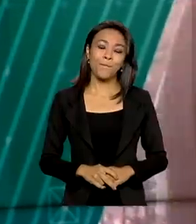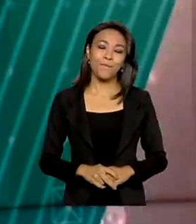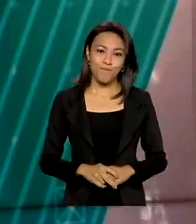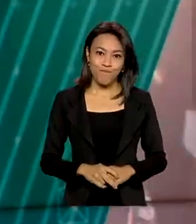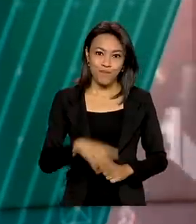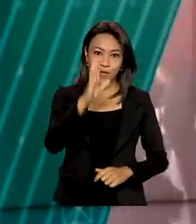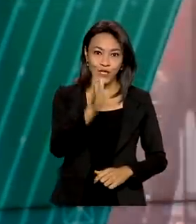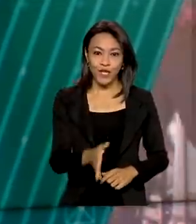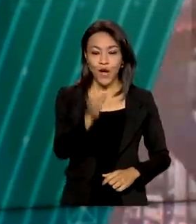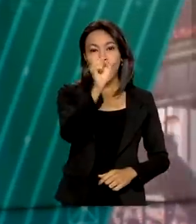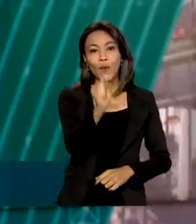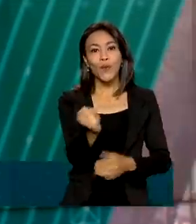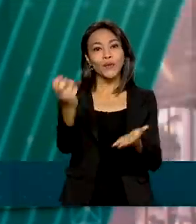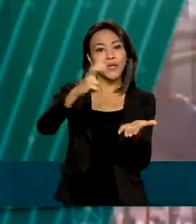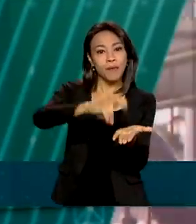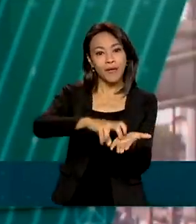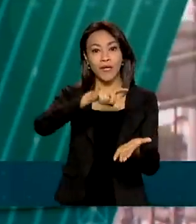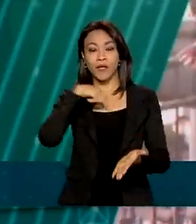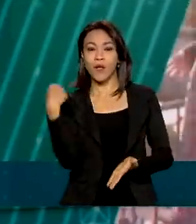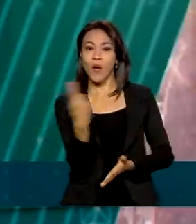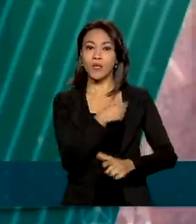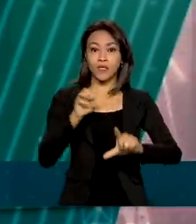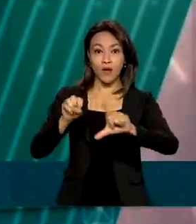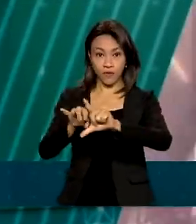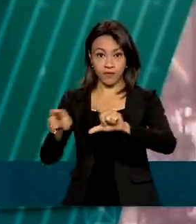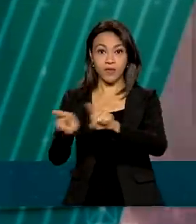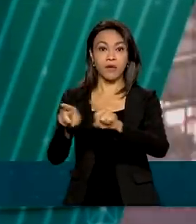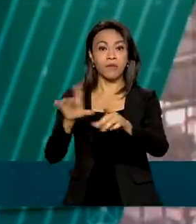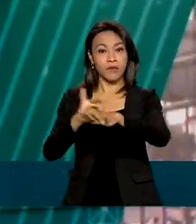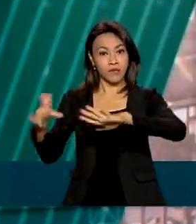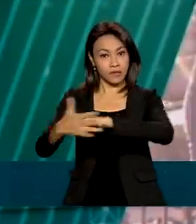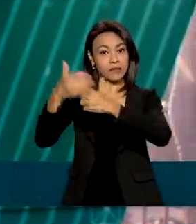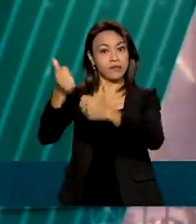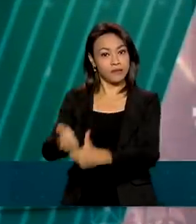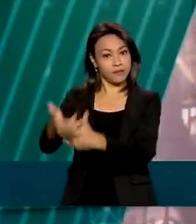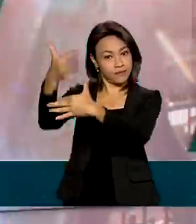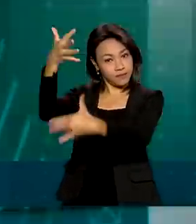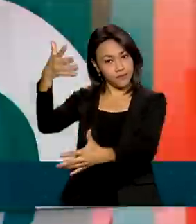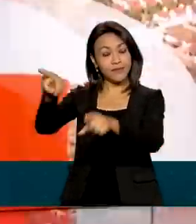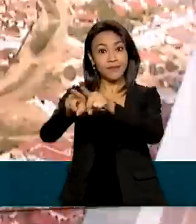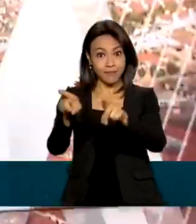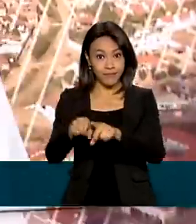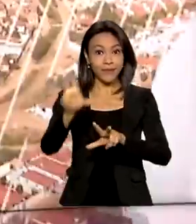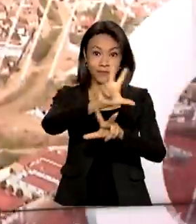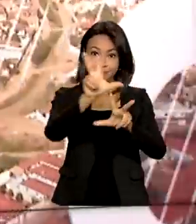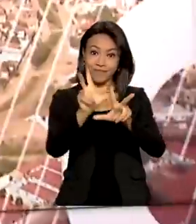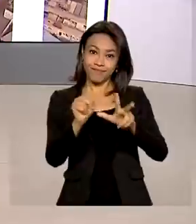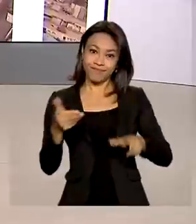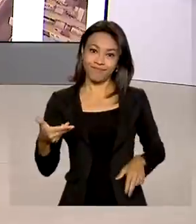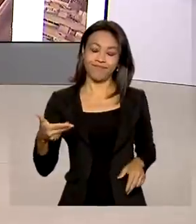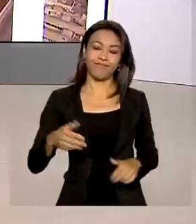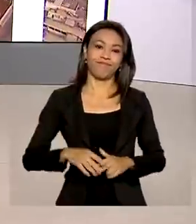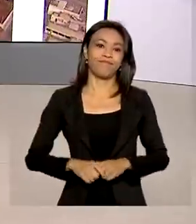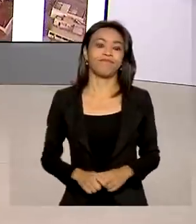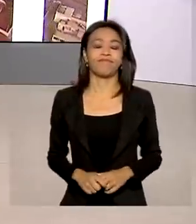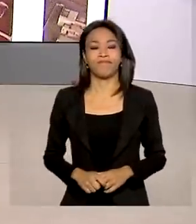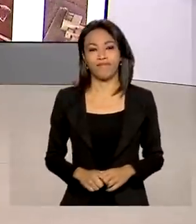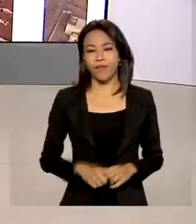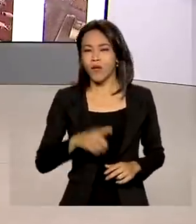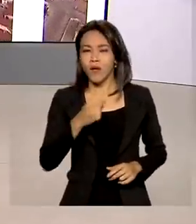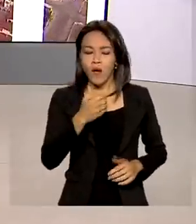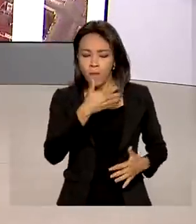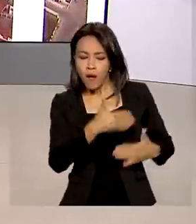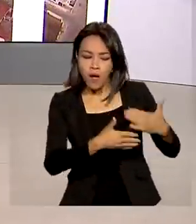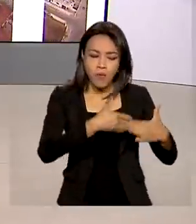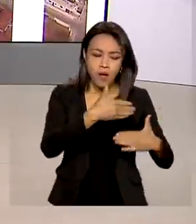São 8 horas da manhã, estamos ao vivo também pelas redes sociais e também pela TV Brasil. O processo